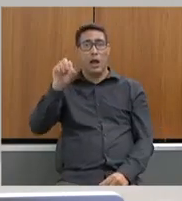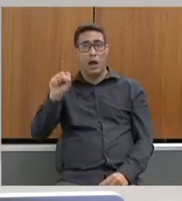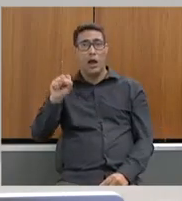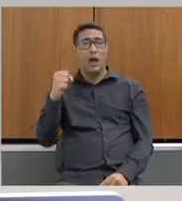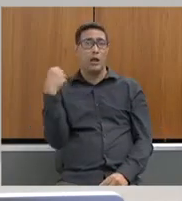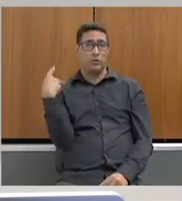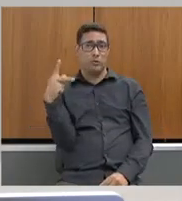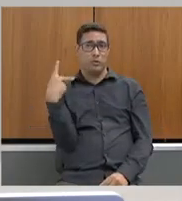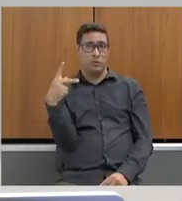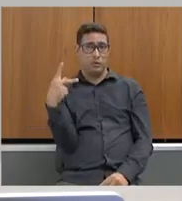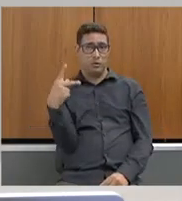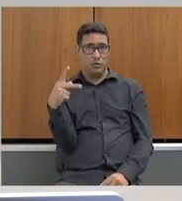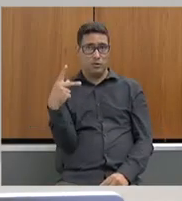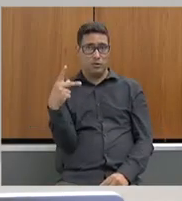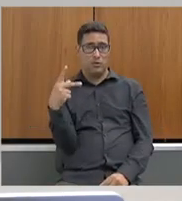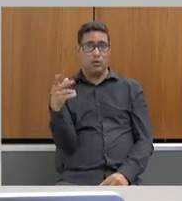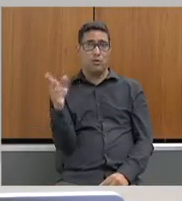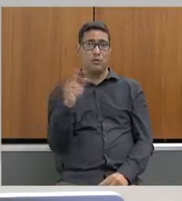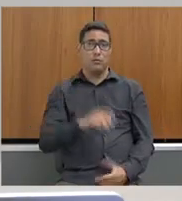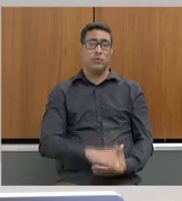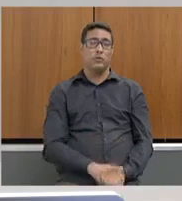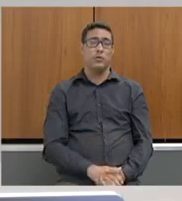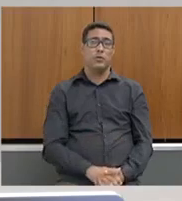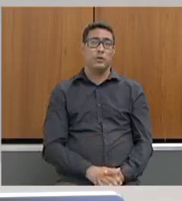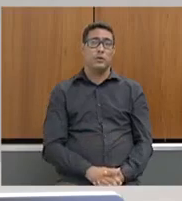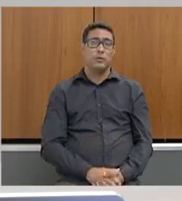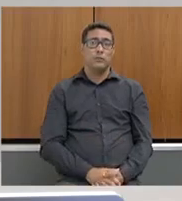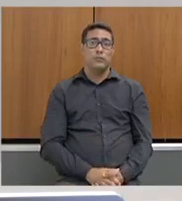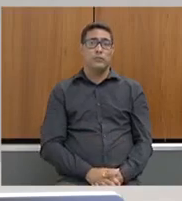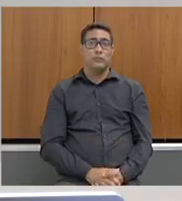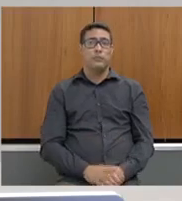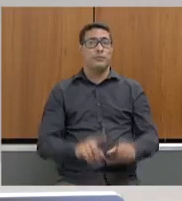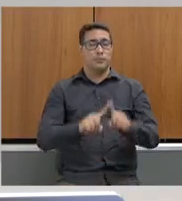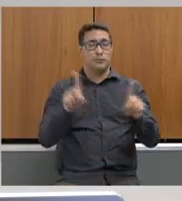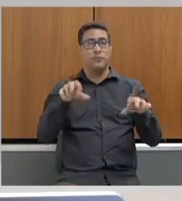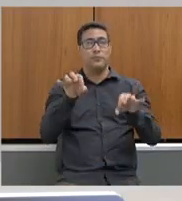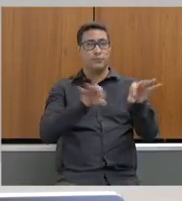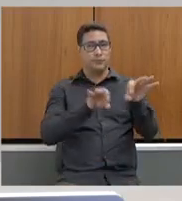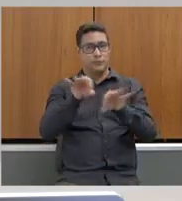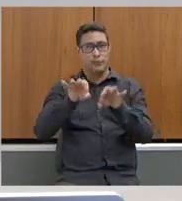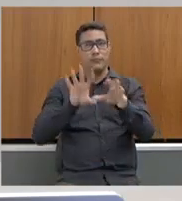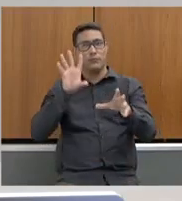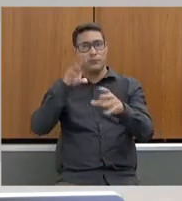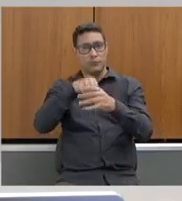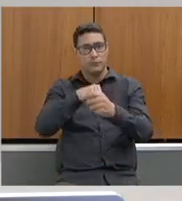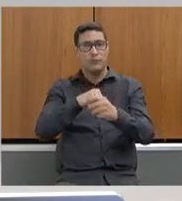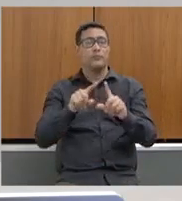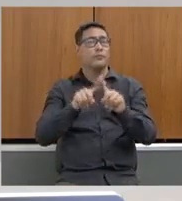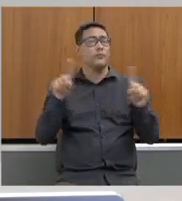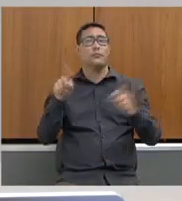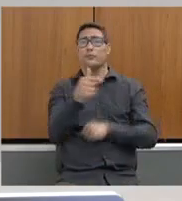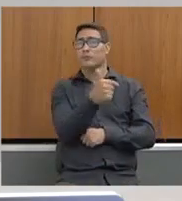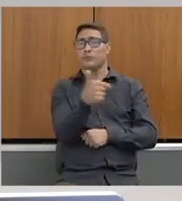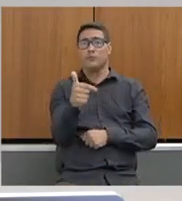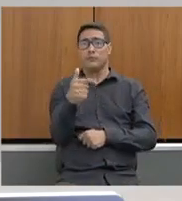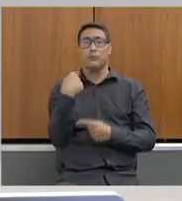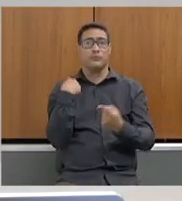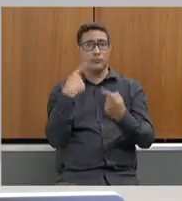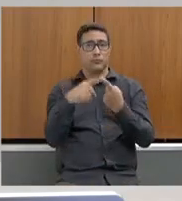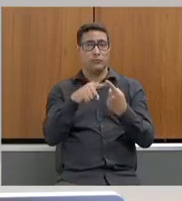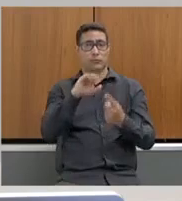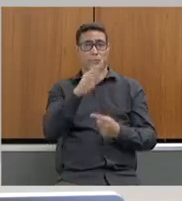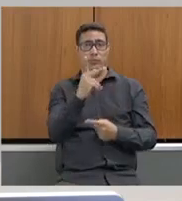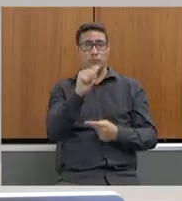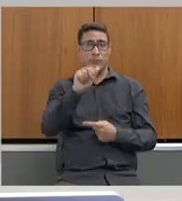referentes a Fleus e Gutsit. Bem, sobre procedimento interno, deputada, não há, porque o Charles